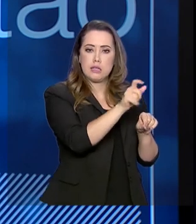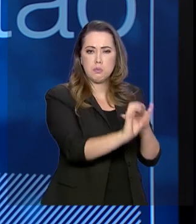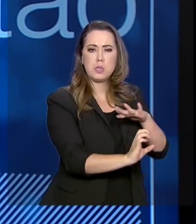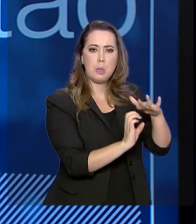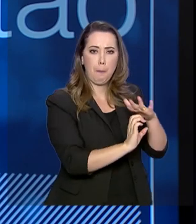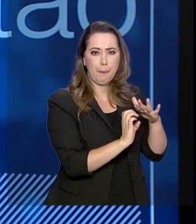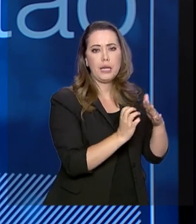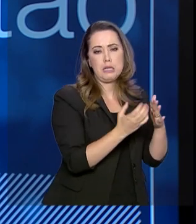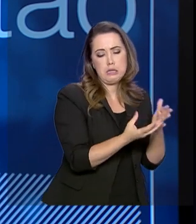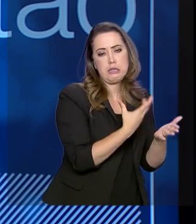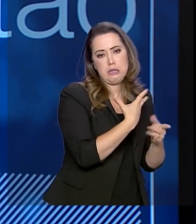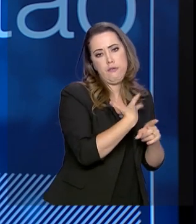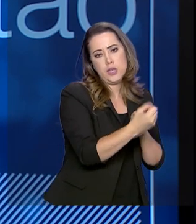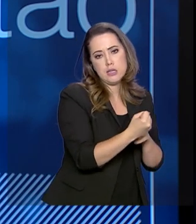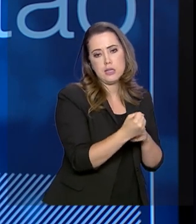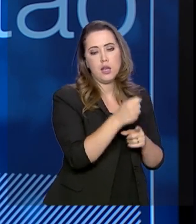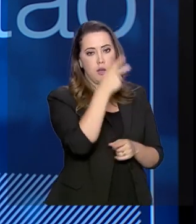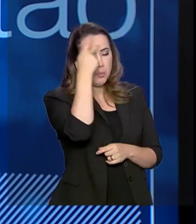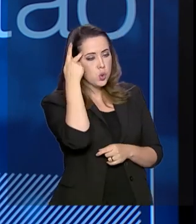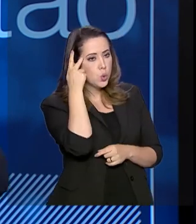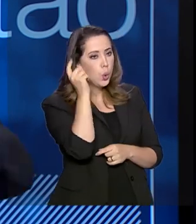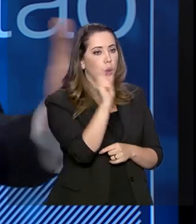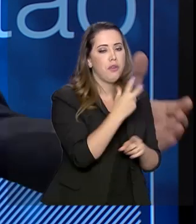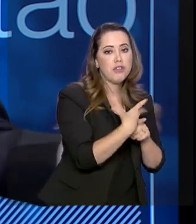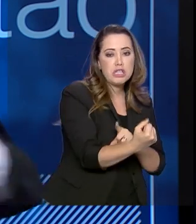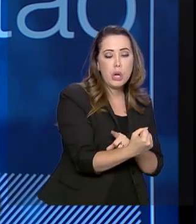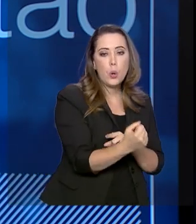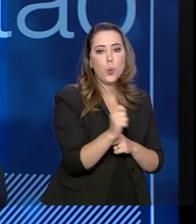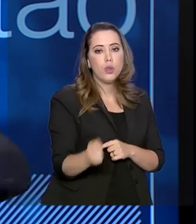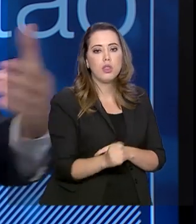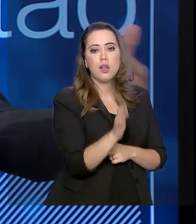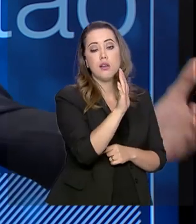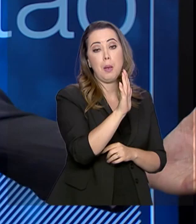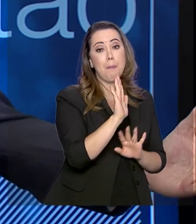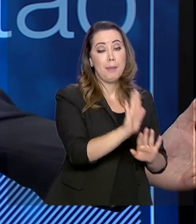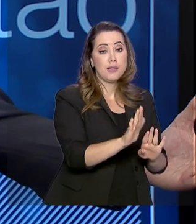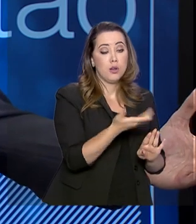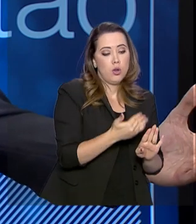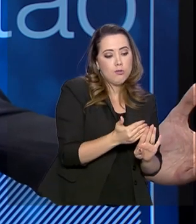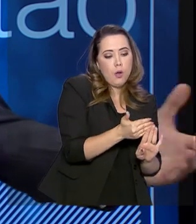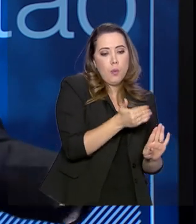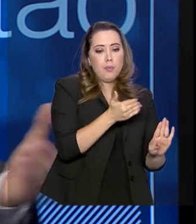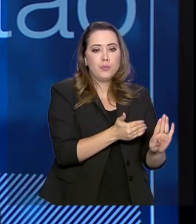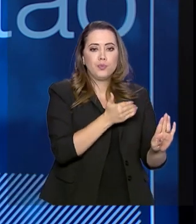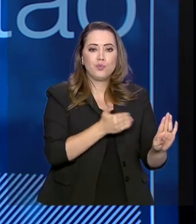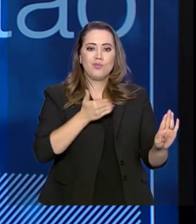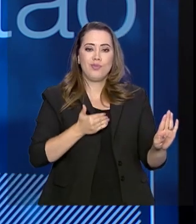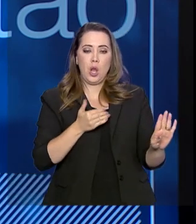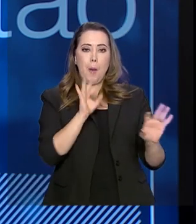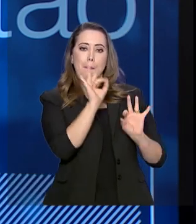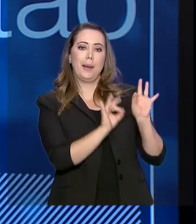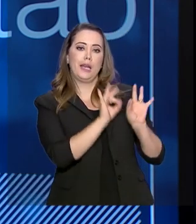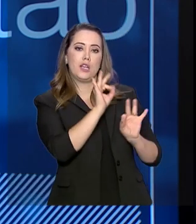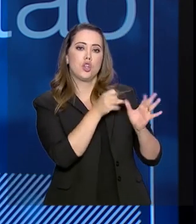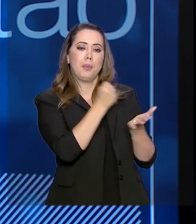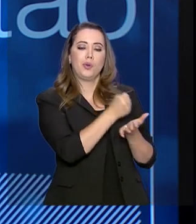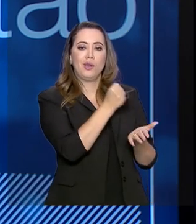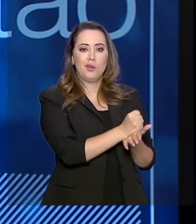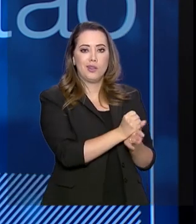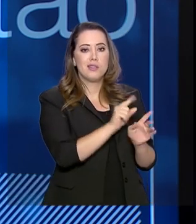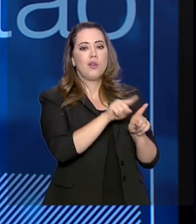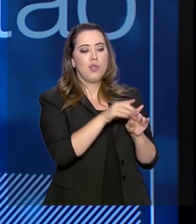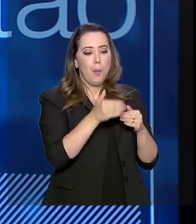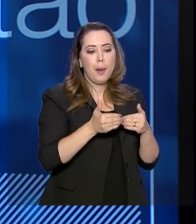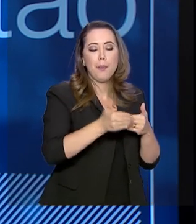gente faz a licitação, os lances, quem foi o vencedor, mas agora nós estamos ampliando para trás, desde o planejamento da contratação e também para